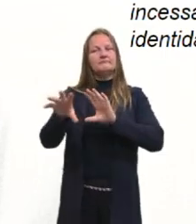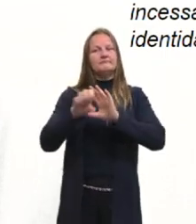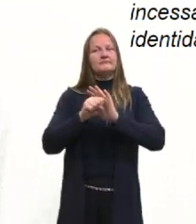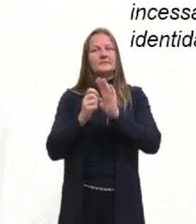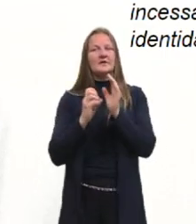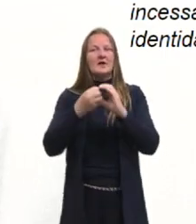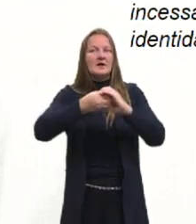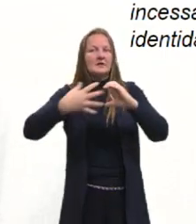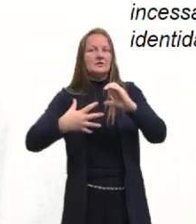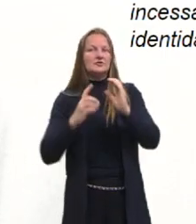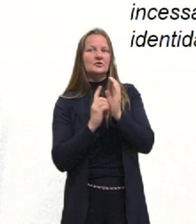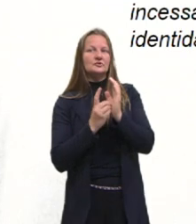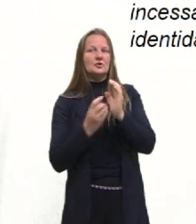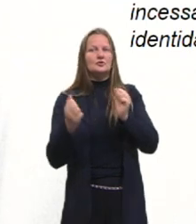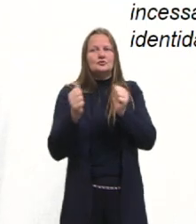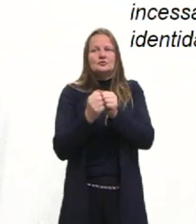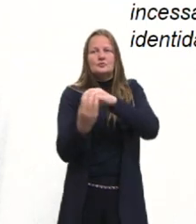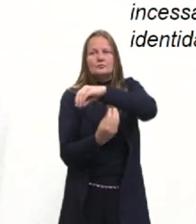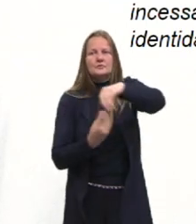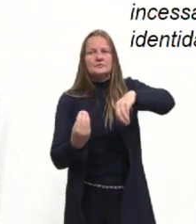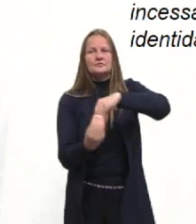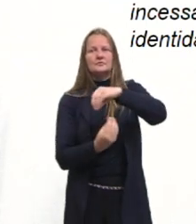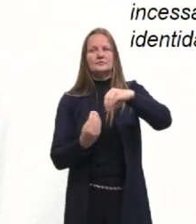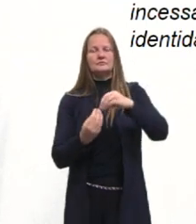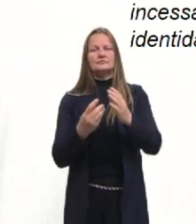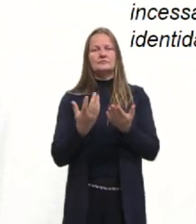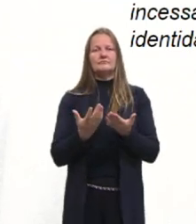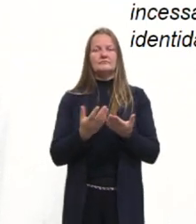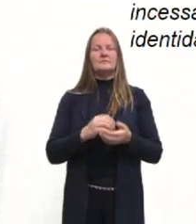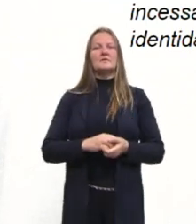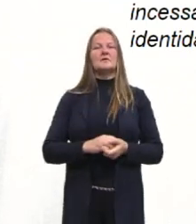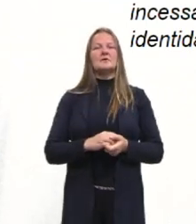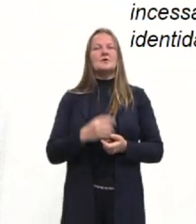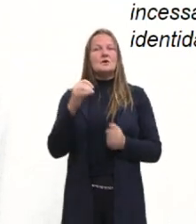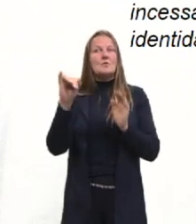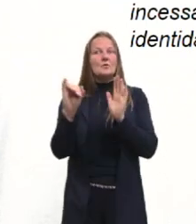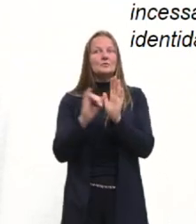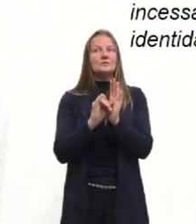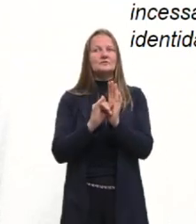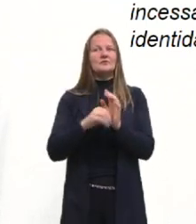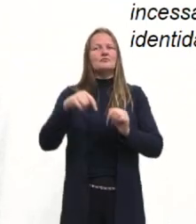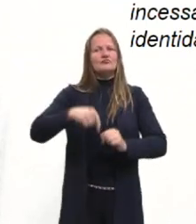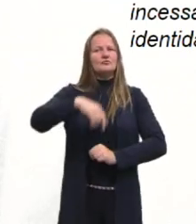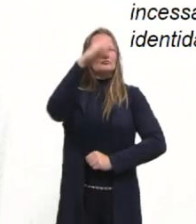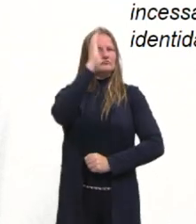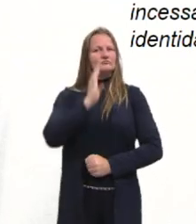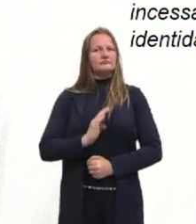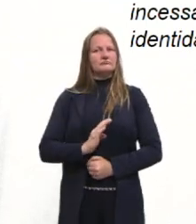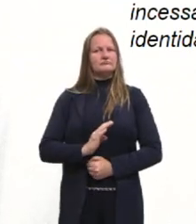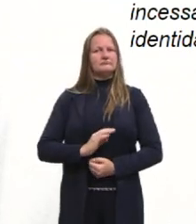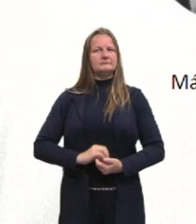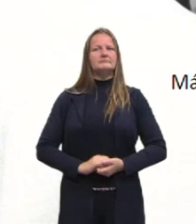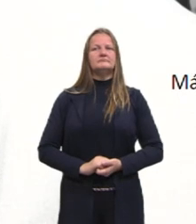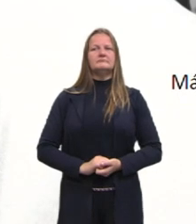característica se apresenta, trazendo, então, essa identidade brasileira.